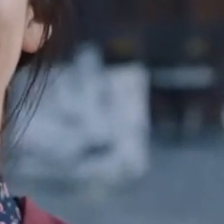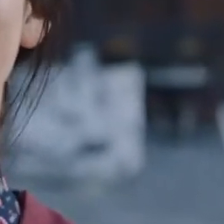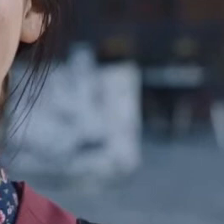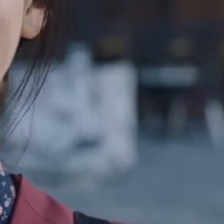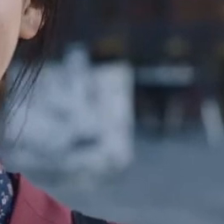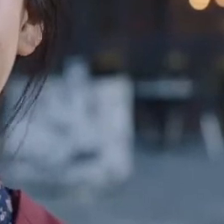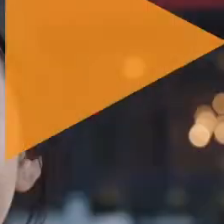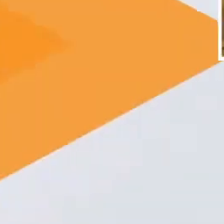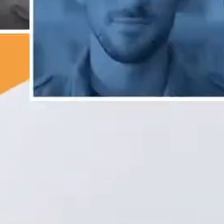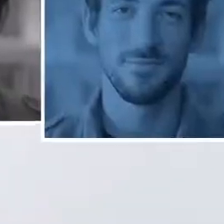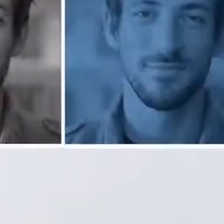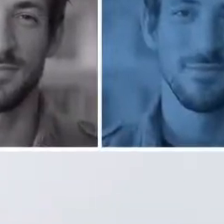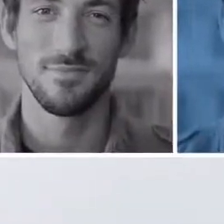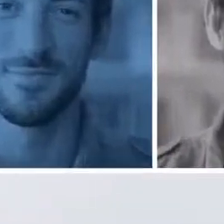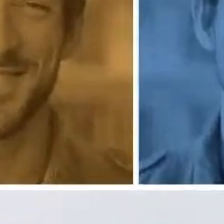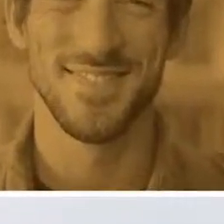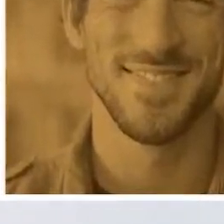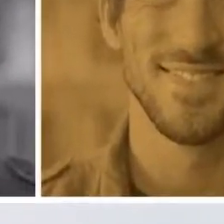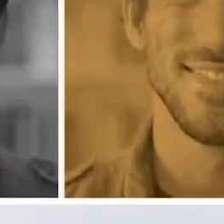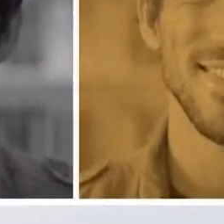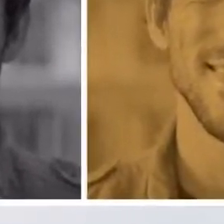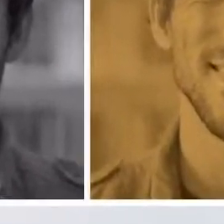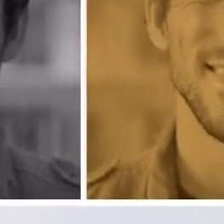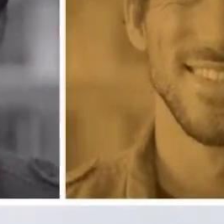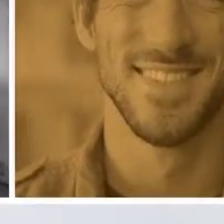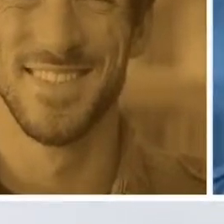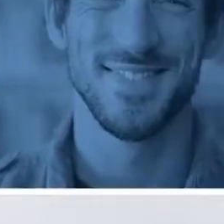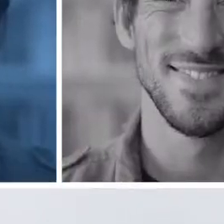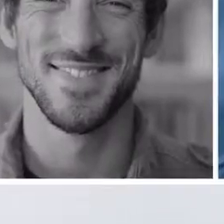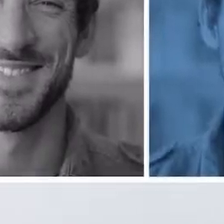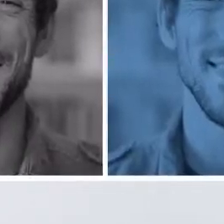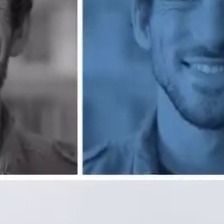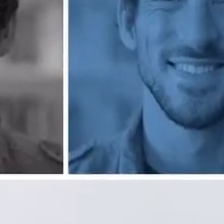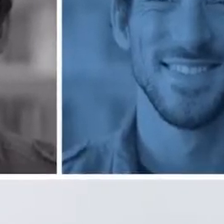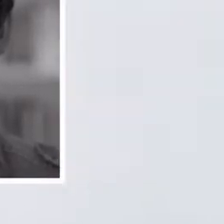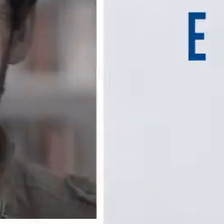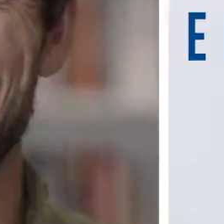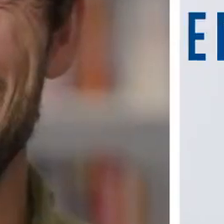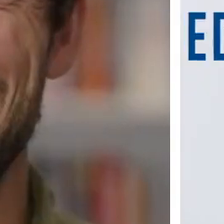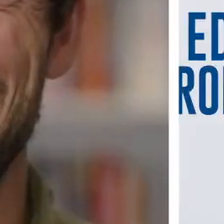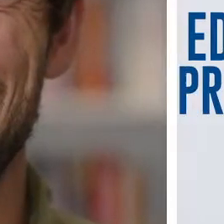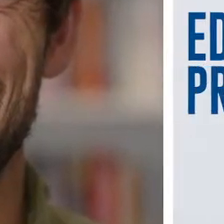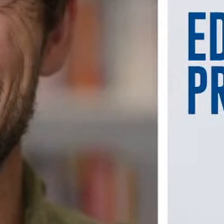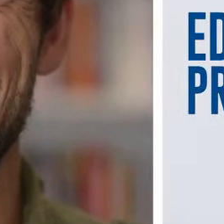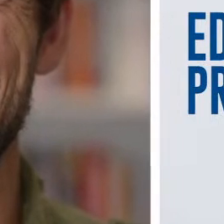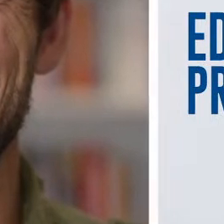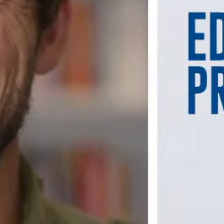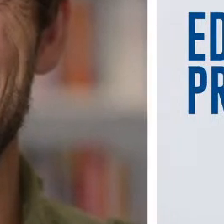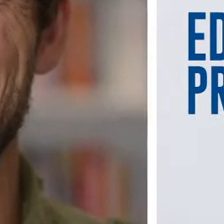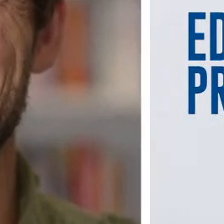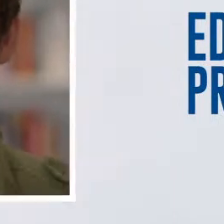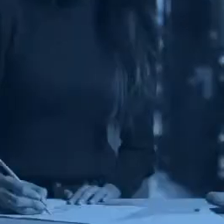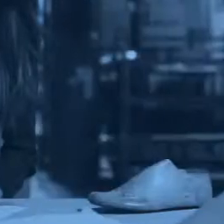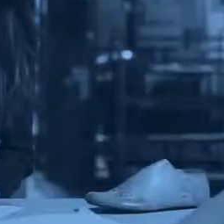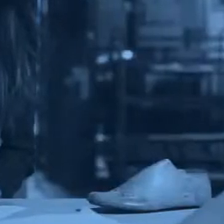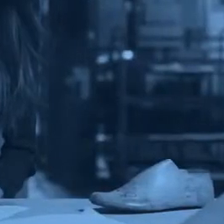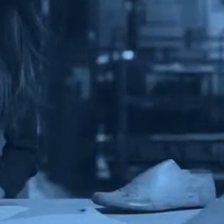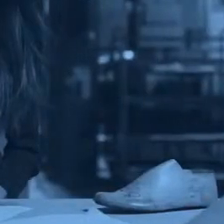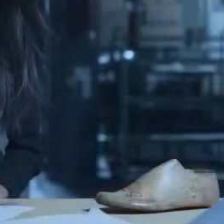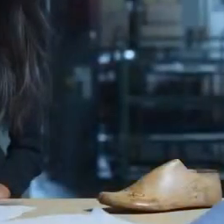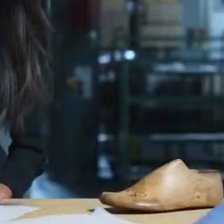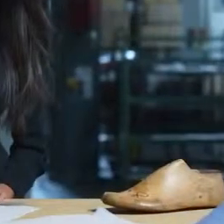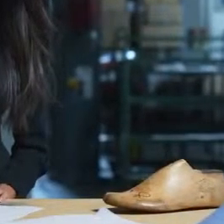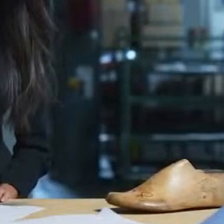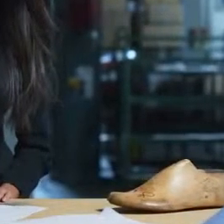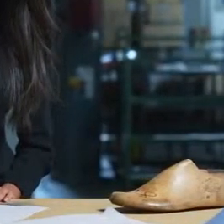o mercado que construiu um meio de educação. Surgia uma instituição que é sinônimo de educação profissional, levando